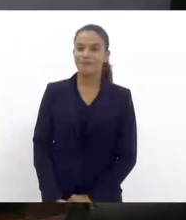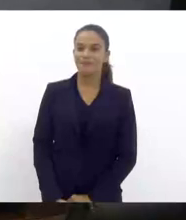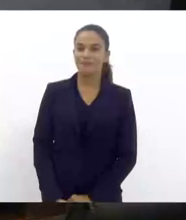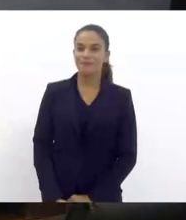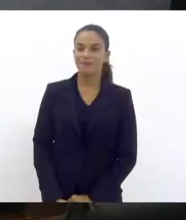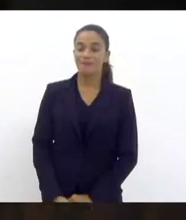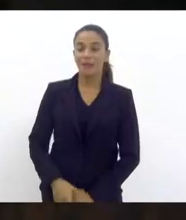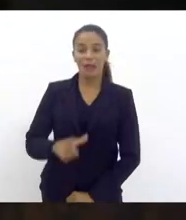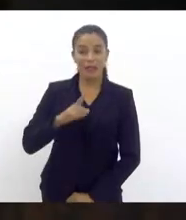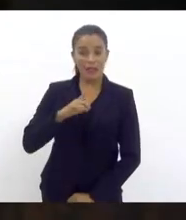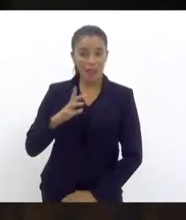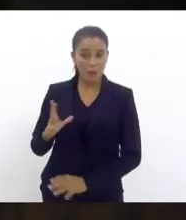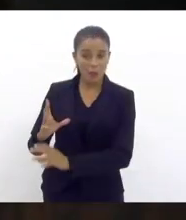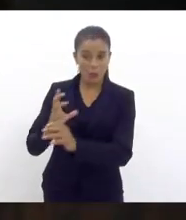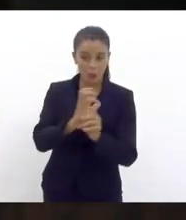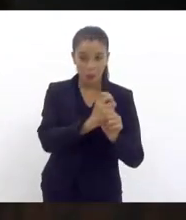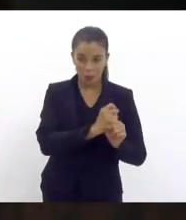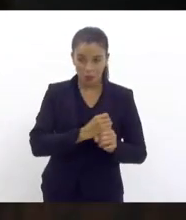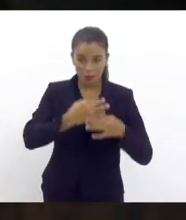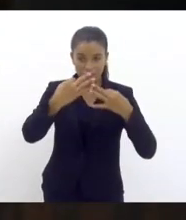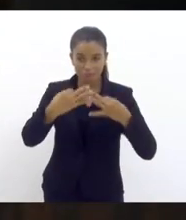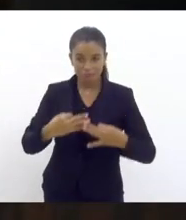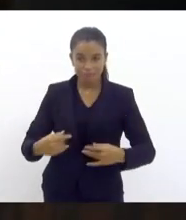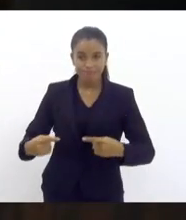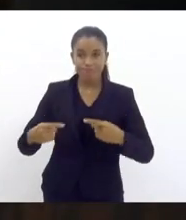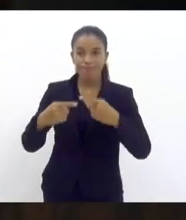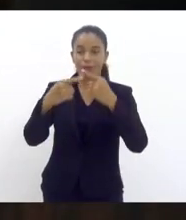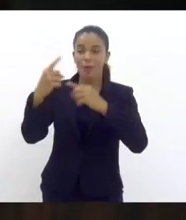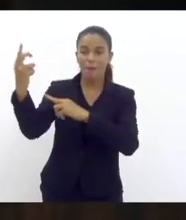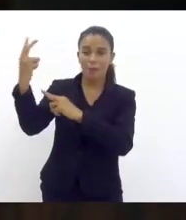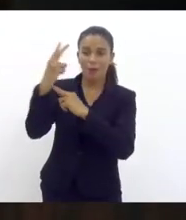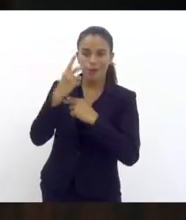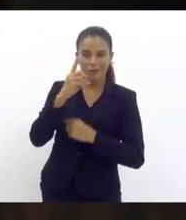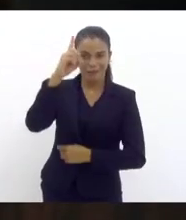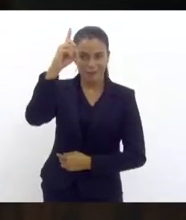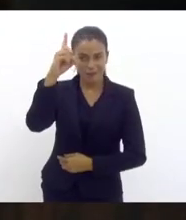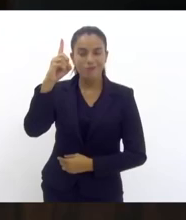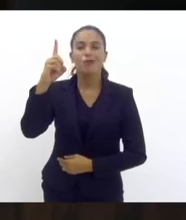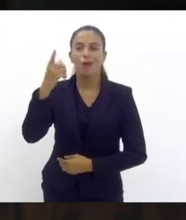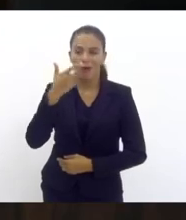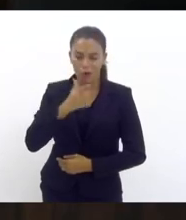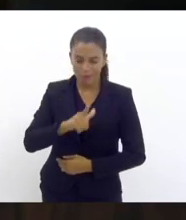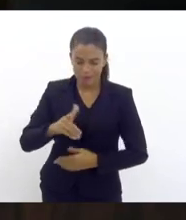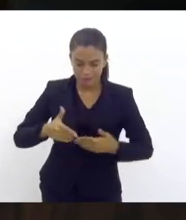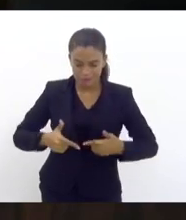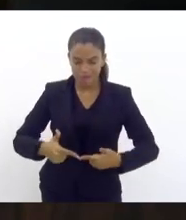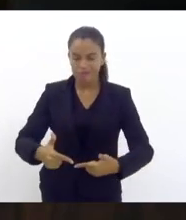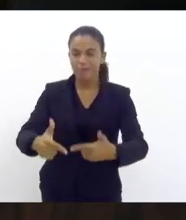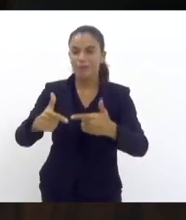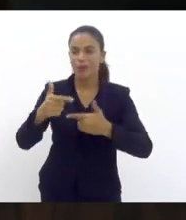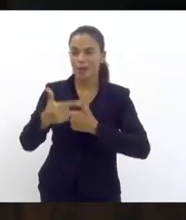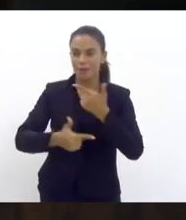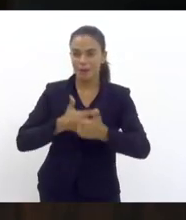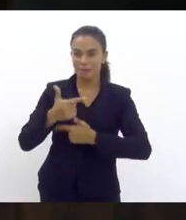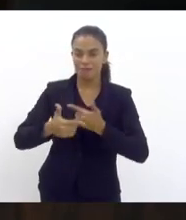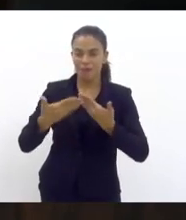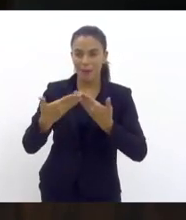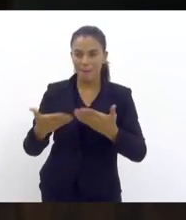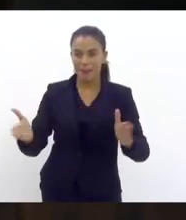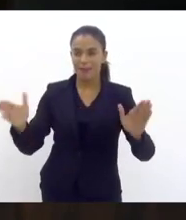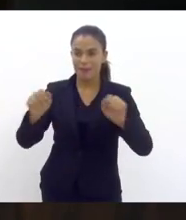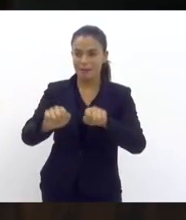Havendo o número legal e sobre a proteção de Deus, iniciamos o nosso trabalho. Está aberta a sessão.